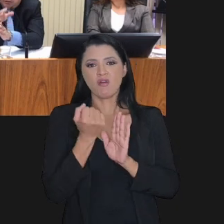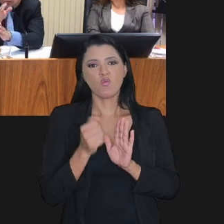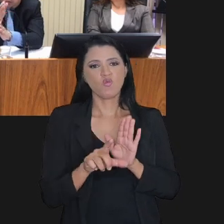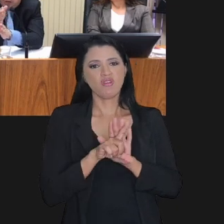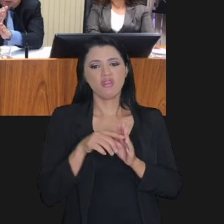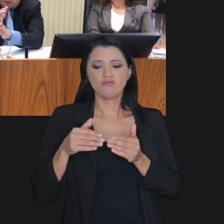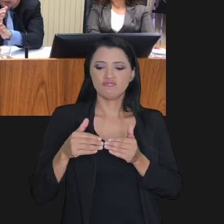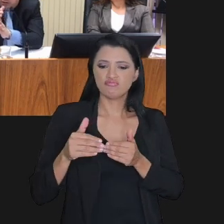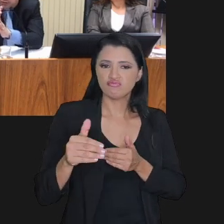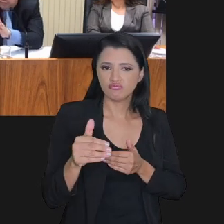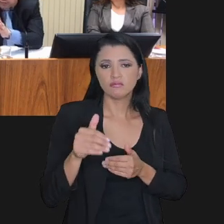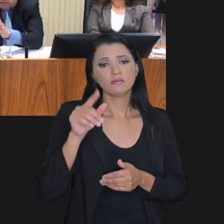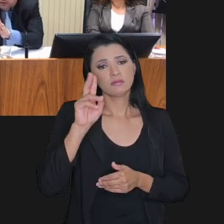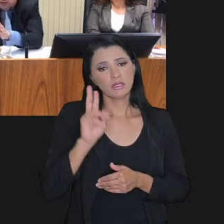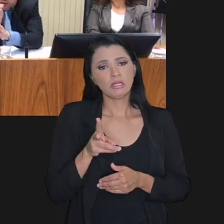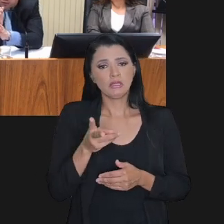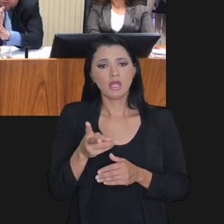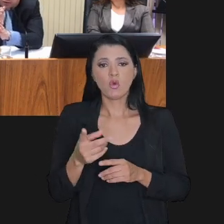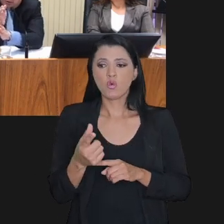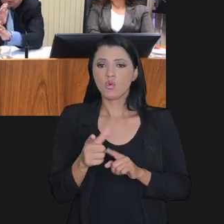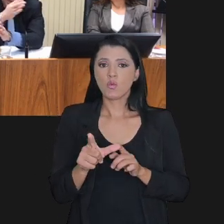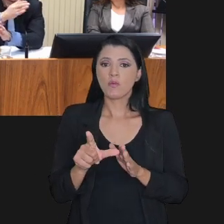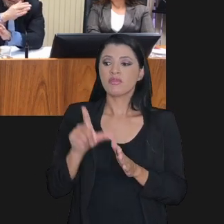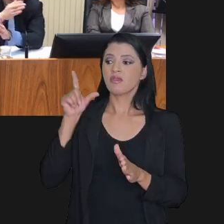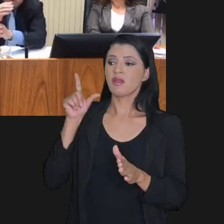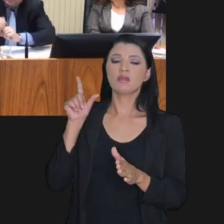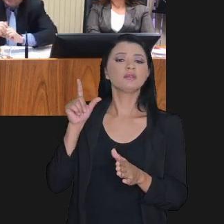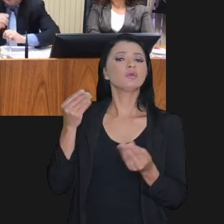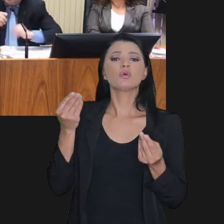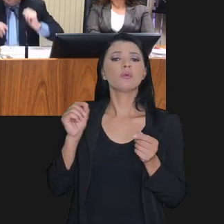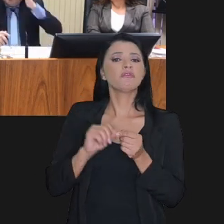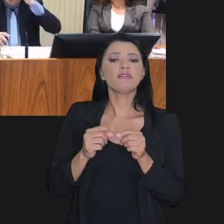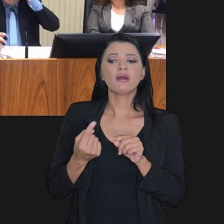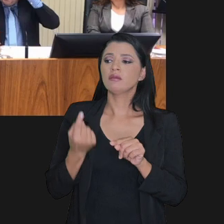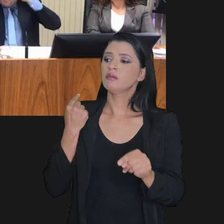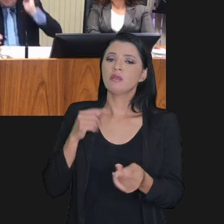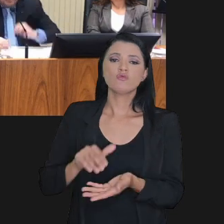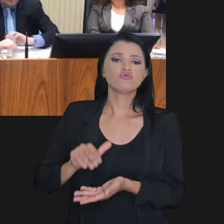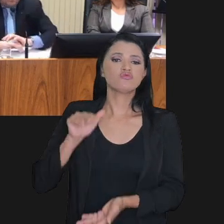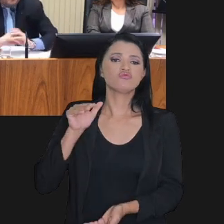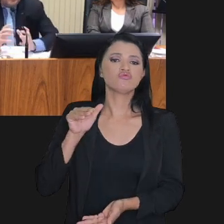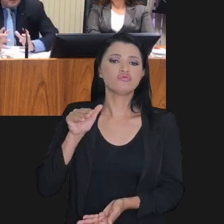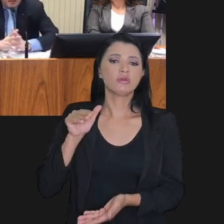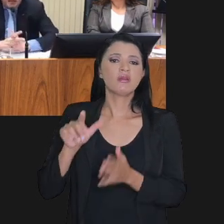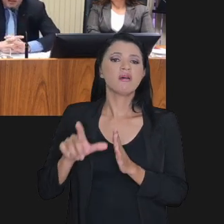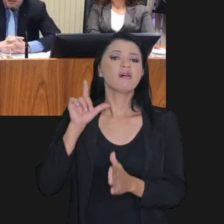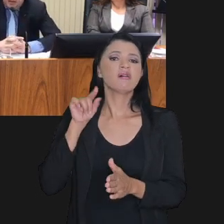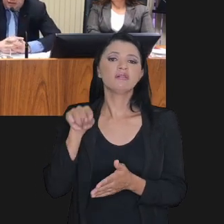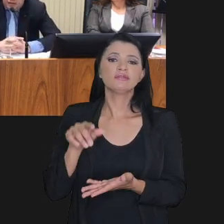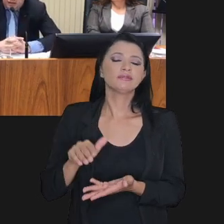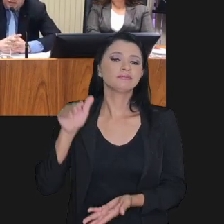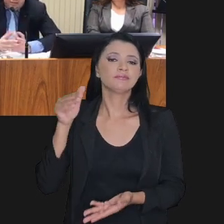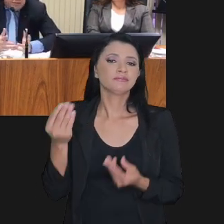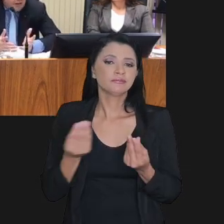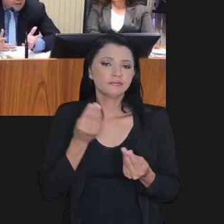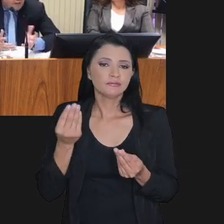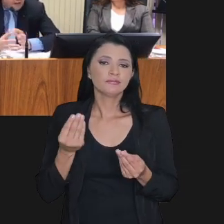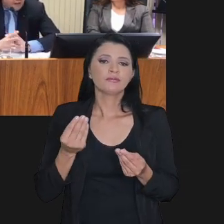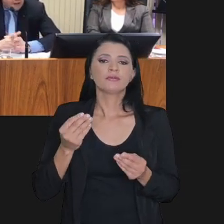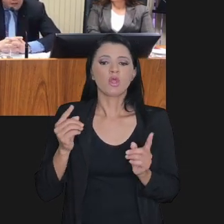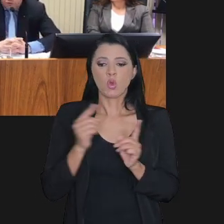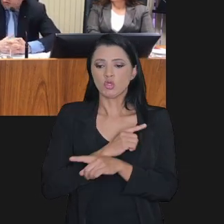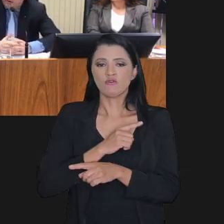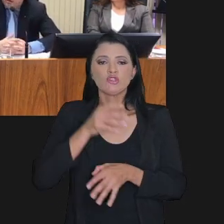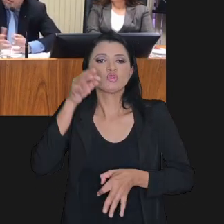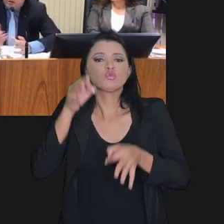um marco legal dali para frente. Então, ficaram os casos para trás, como que se afeta toda aquela disseminada